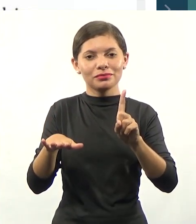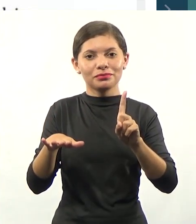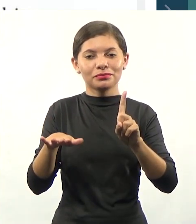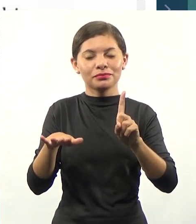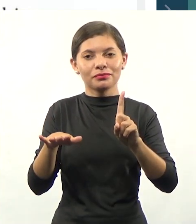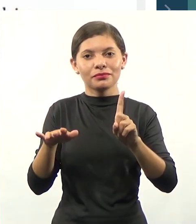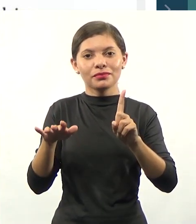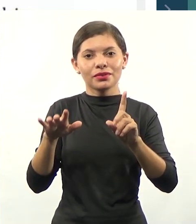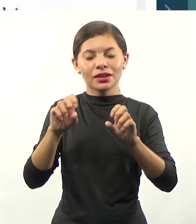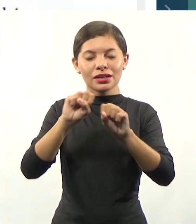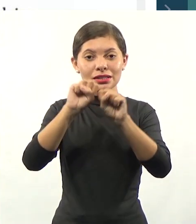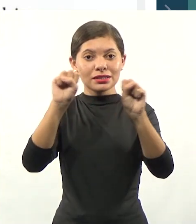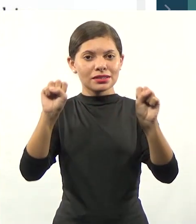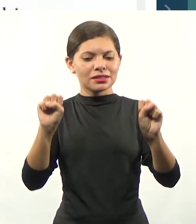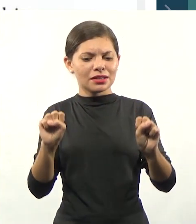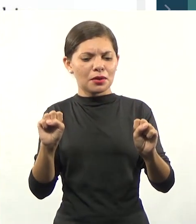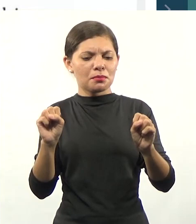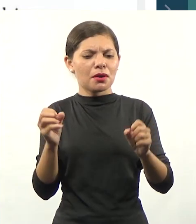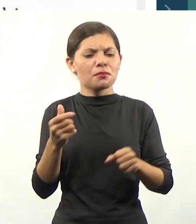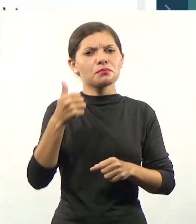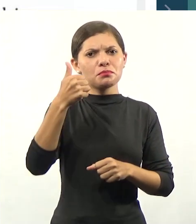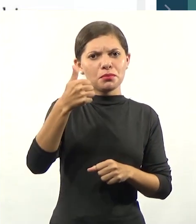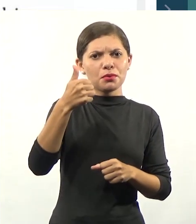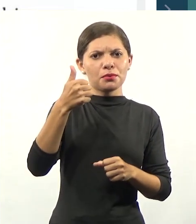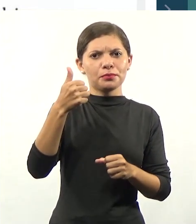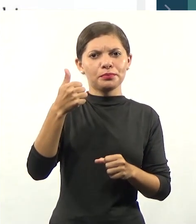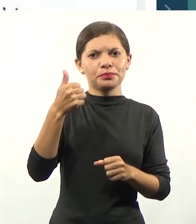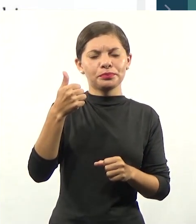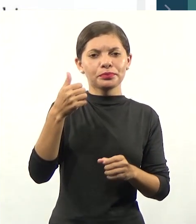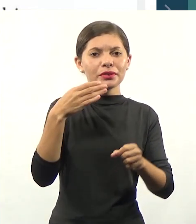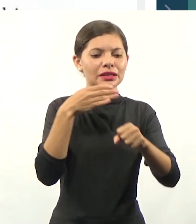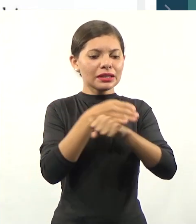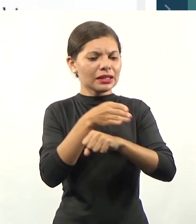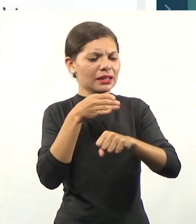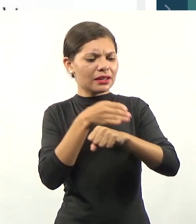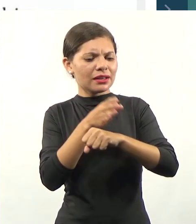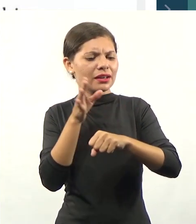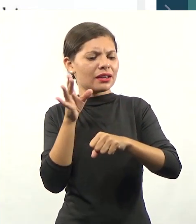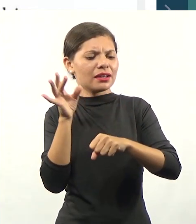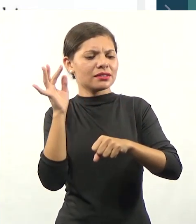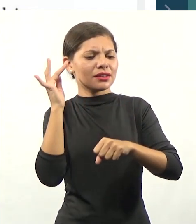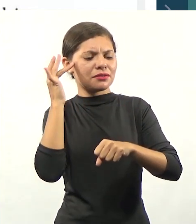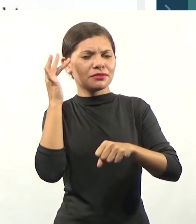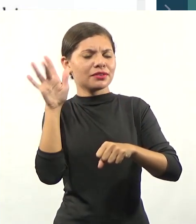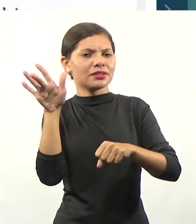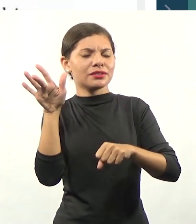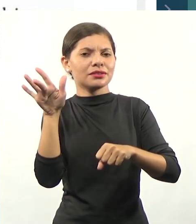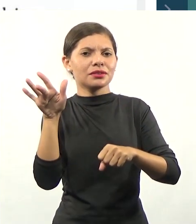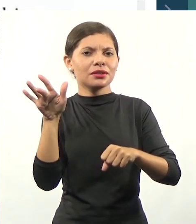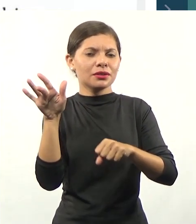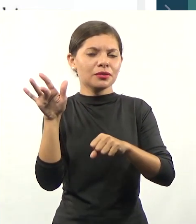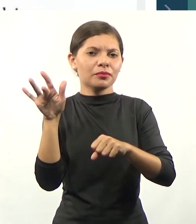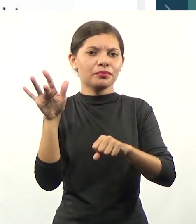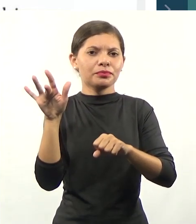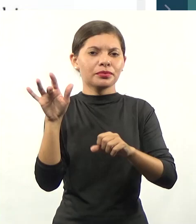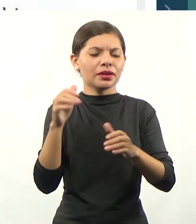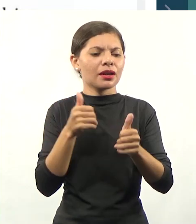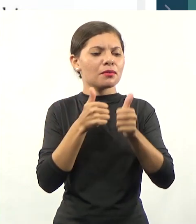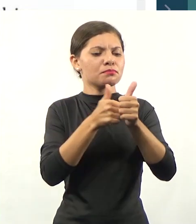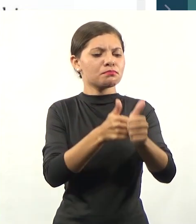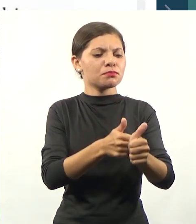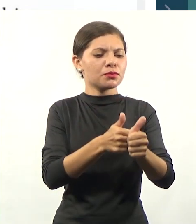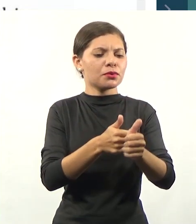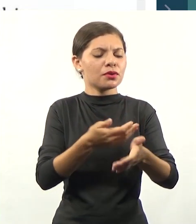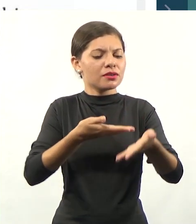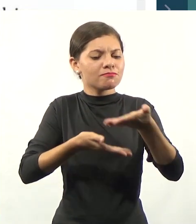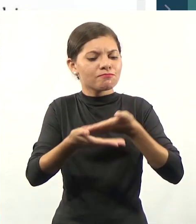generosos de apoio ao aluno, há poucas barreiras financeiras para o ingresso e um elevado nível de apoio aos alunos. Por exemplo,